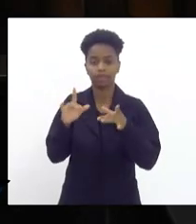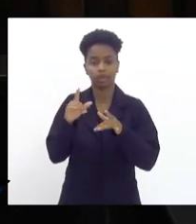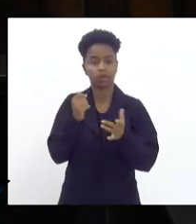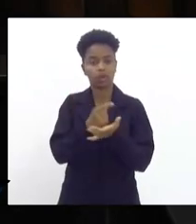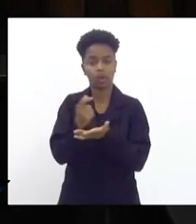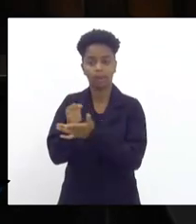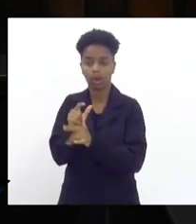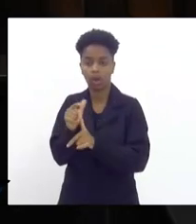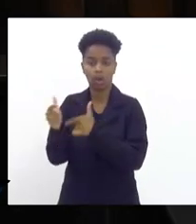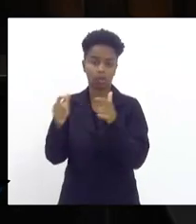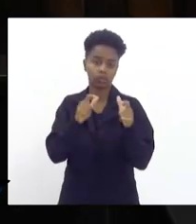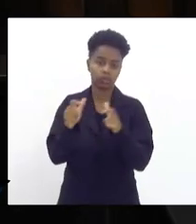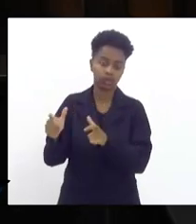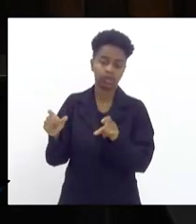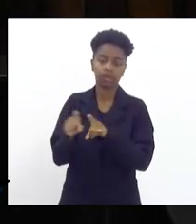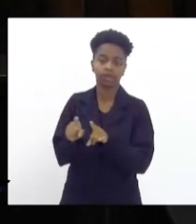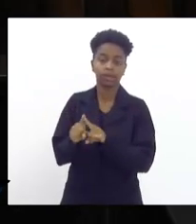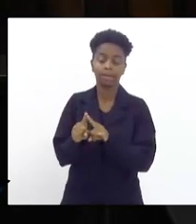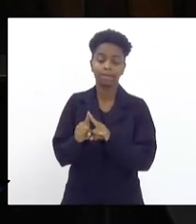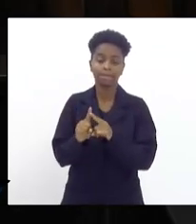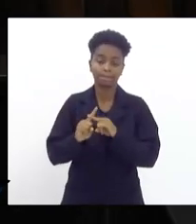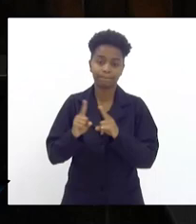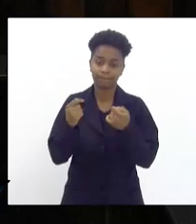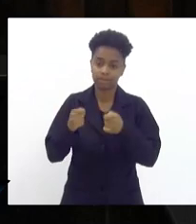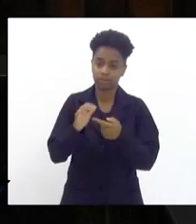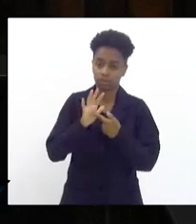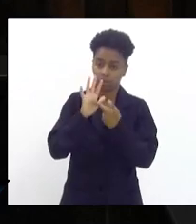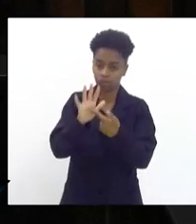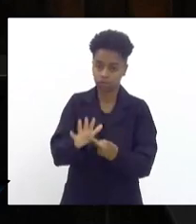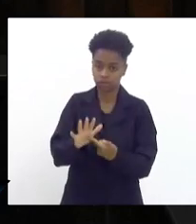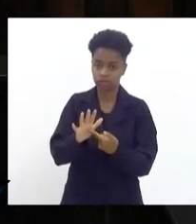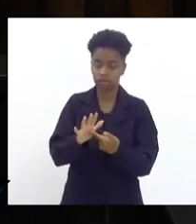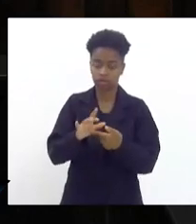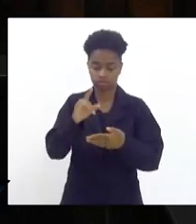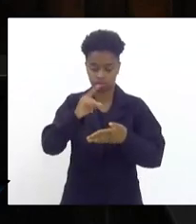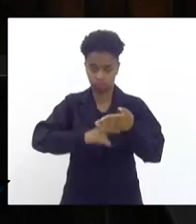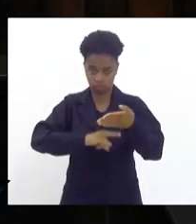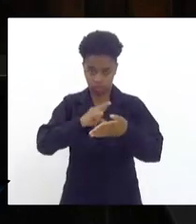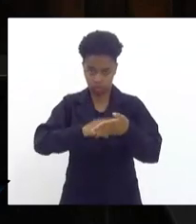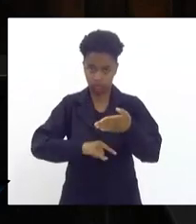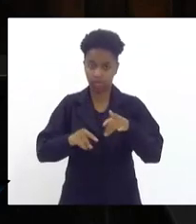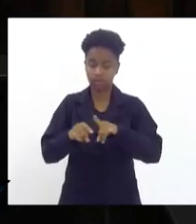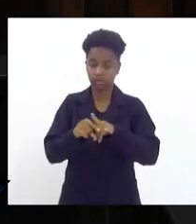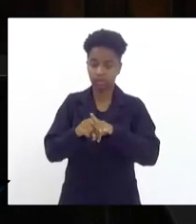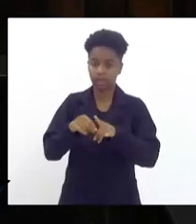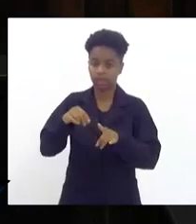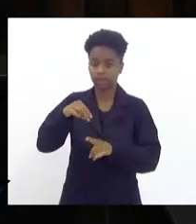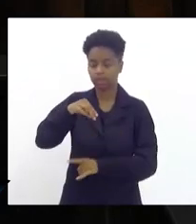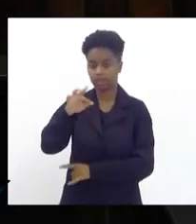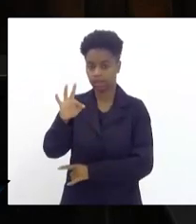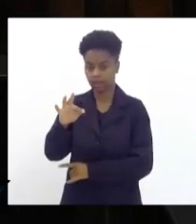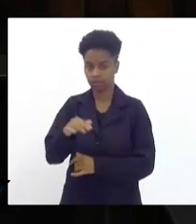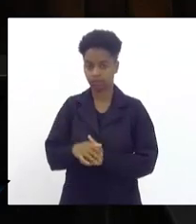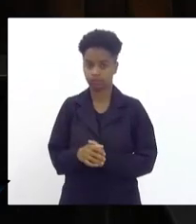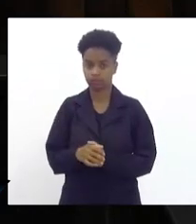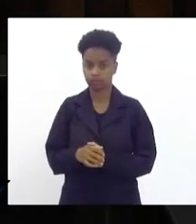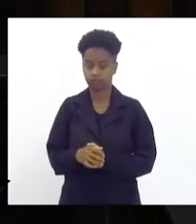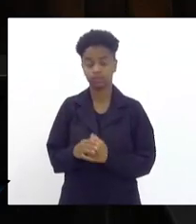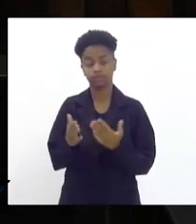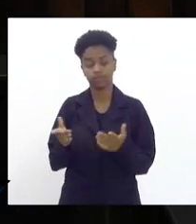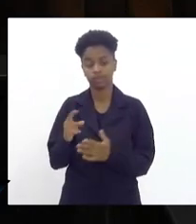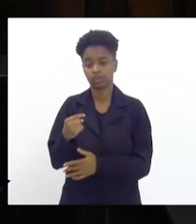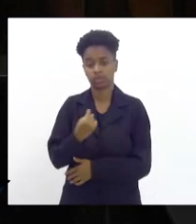de terceiro desde que apresente um certificado e a nota fiscal a gente